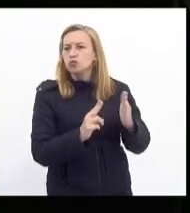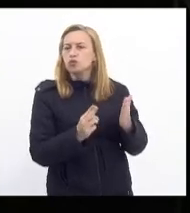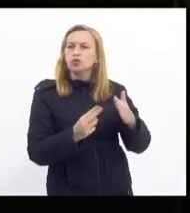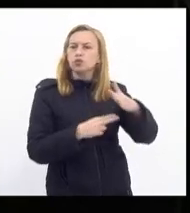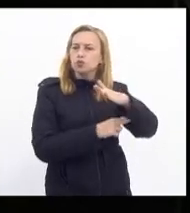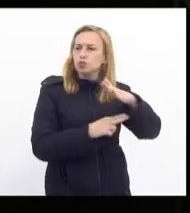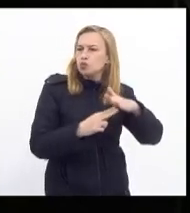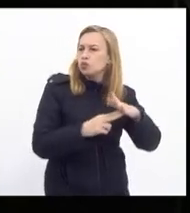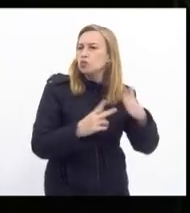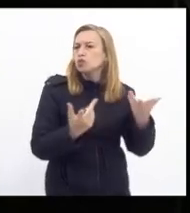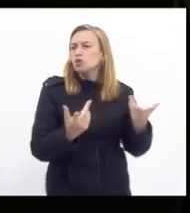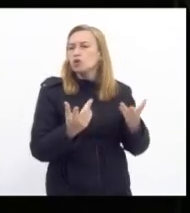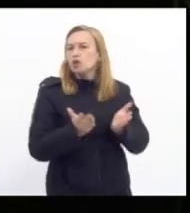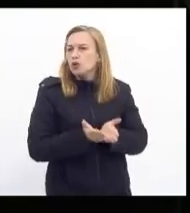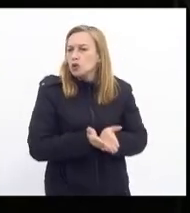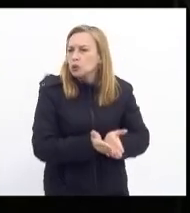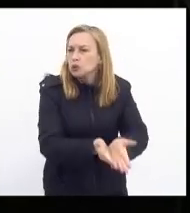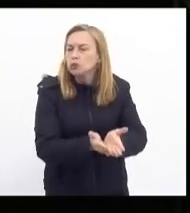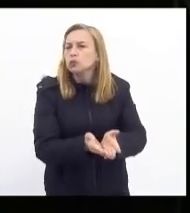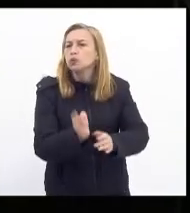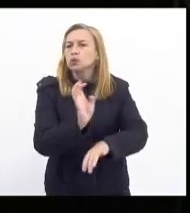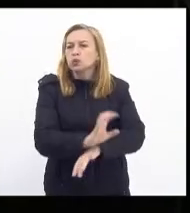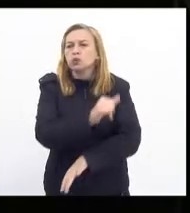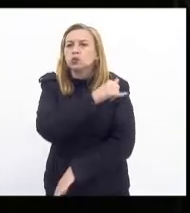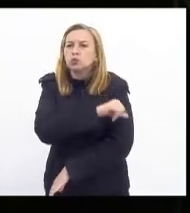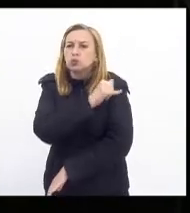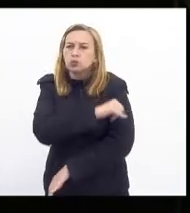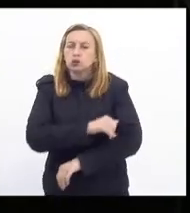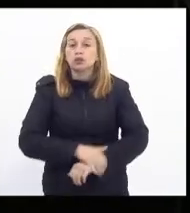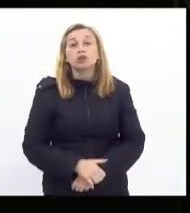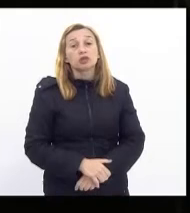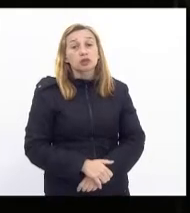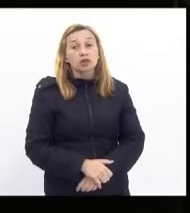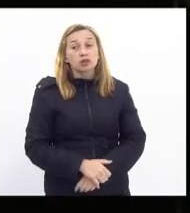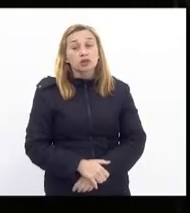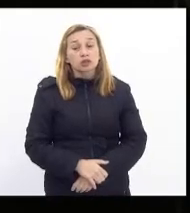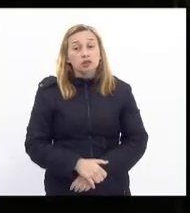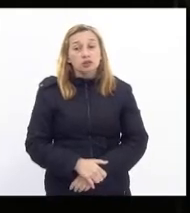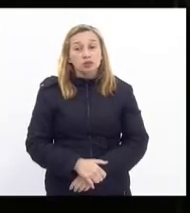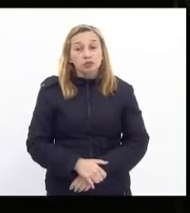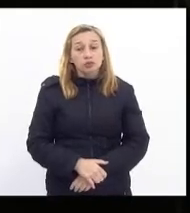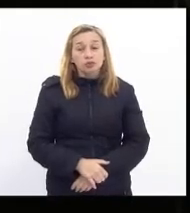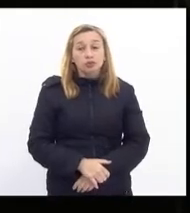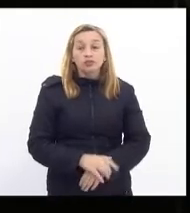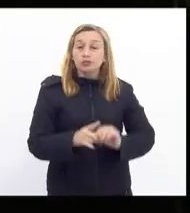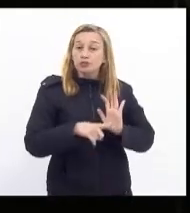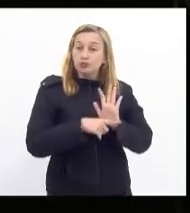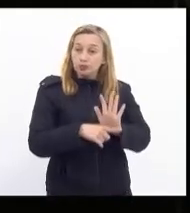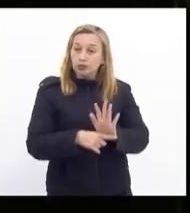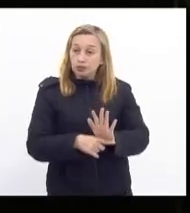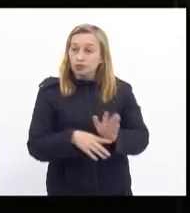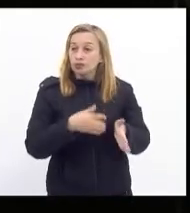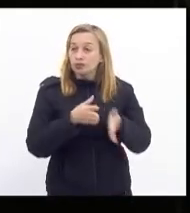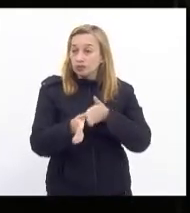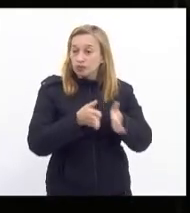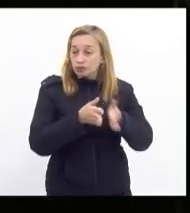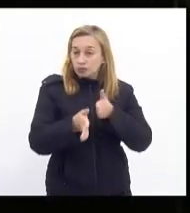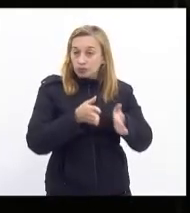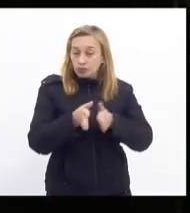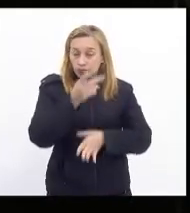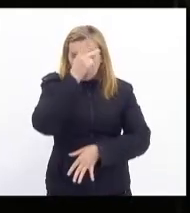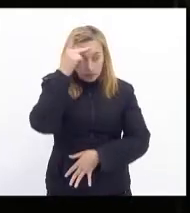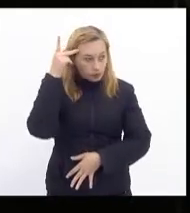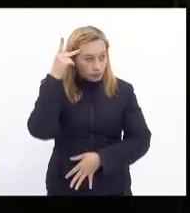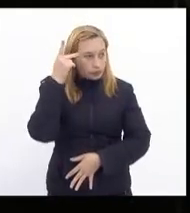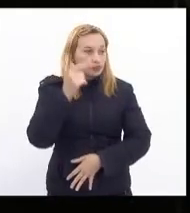aquaviária no estado do Rio de Janeiro foi para garantir facilitar a mobilização facilitar o